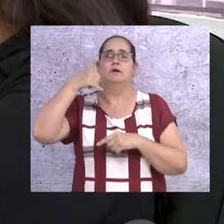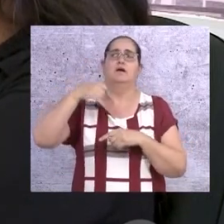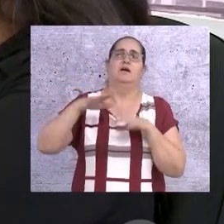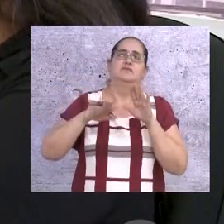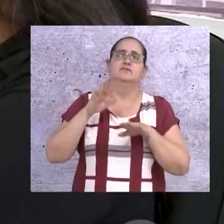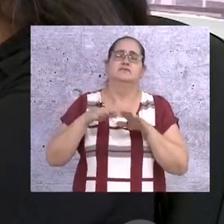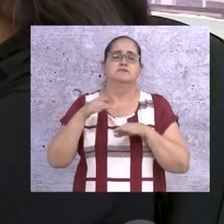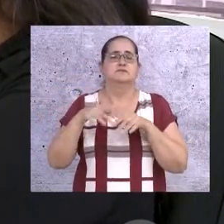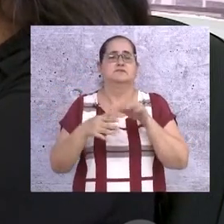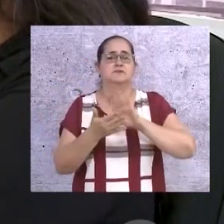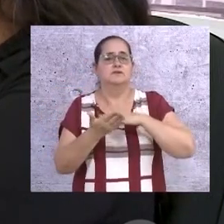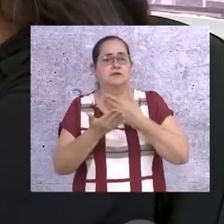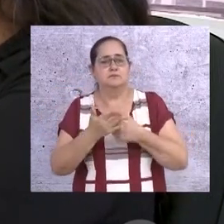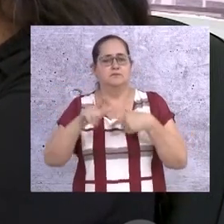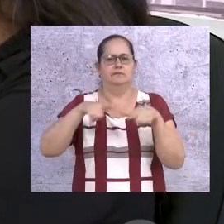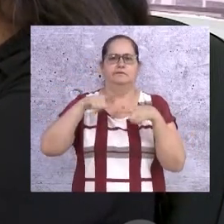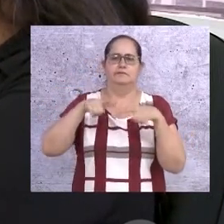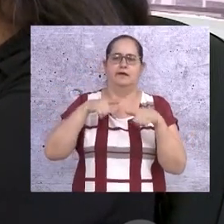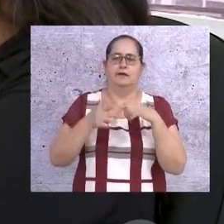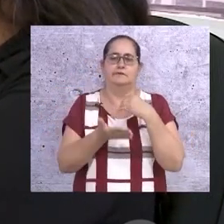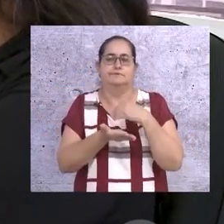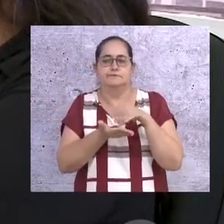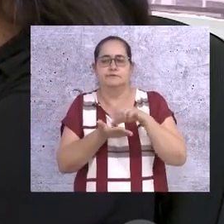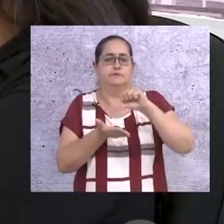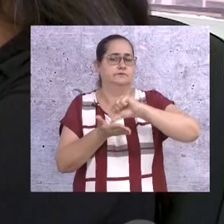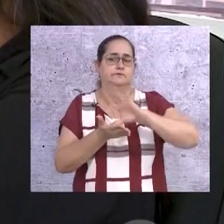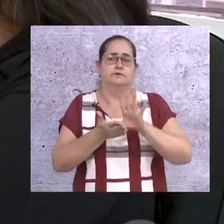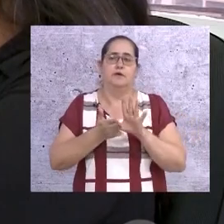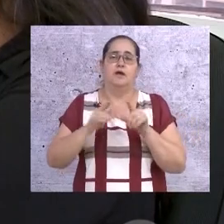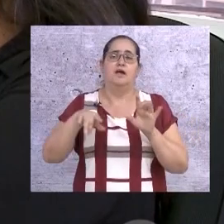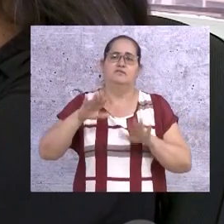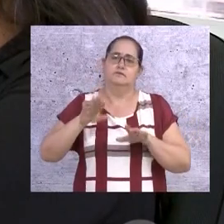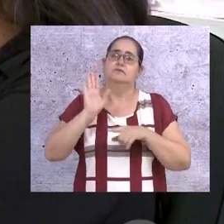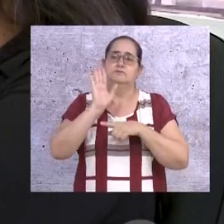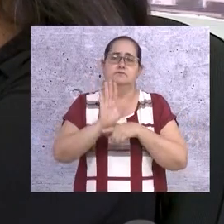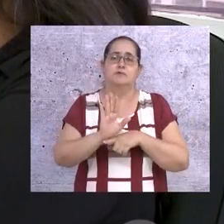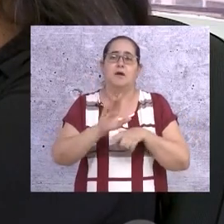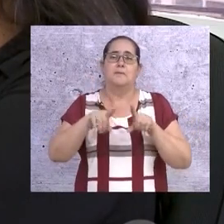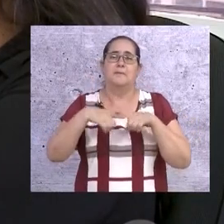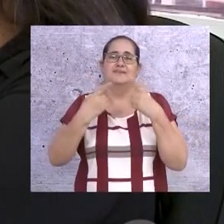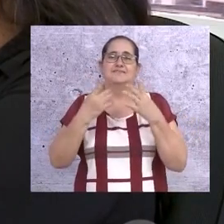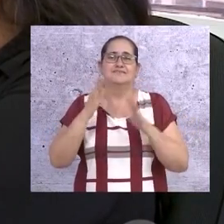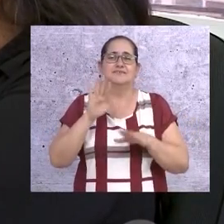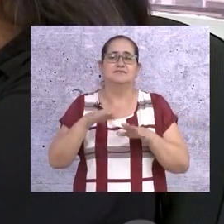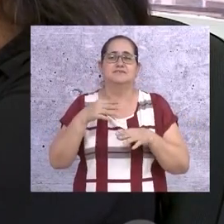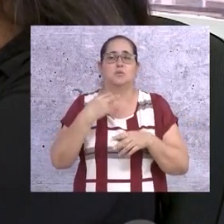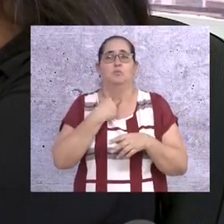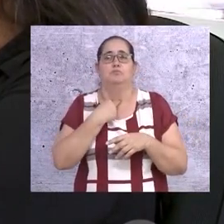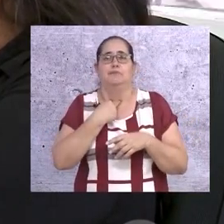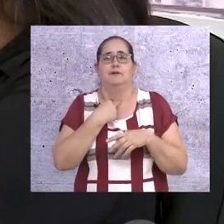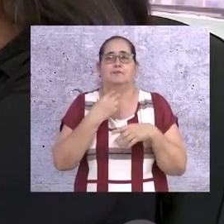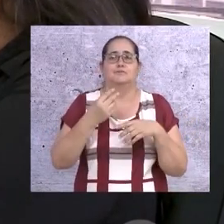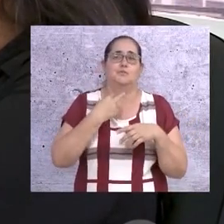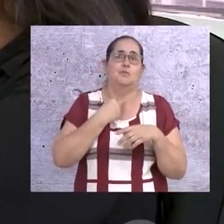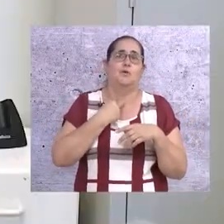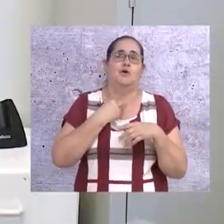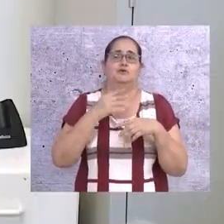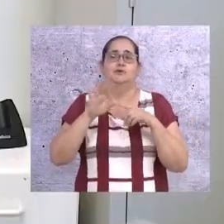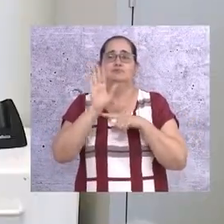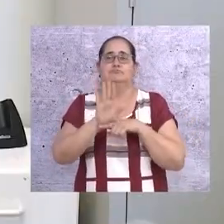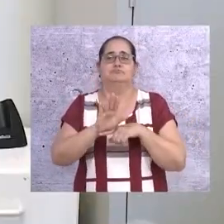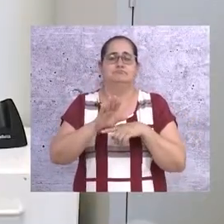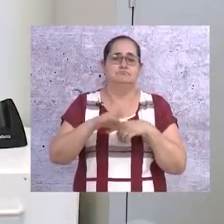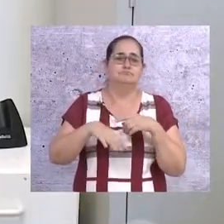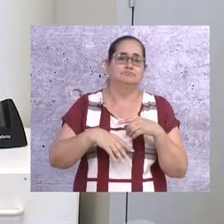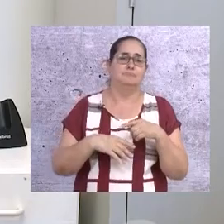Às vezes, a intérprete está trabalhando, trabalha aqui na central, né? Trabalha, ajuda muito os surdos e, às vezes, como que ela vai ajudar todo mundo ao mesmo tempo?